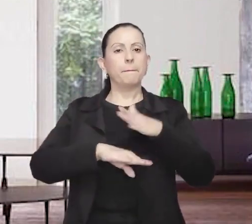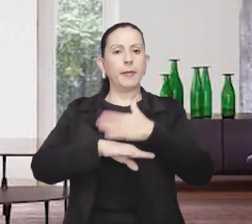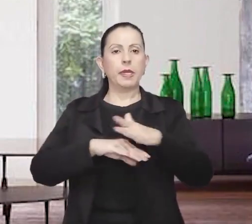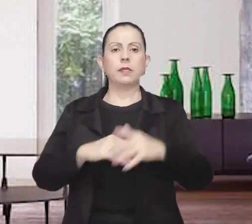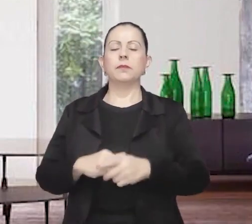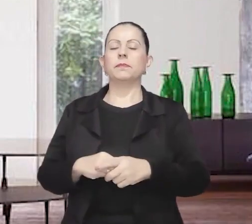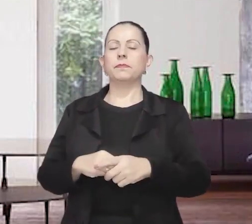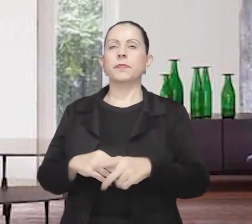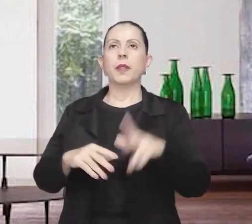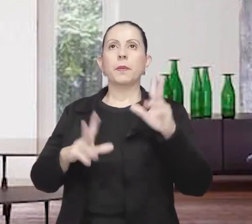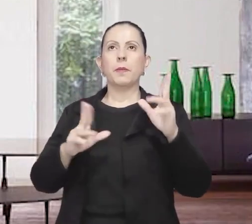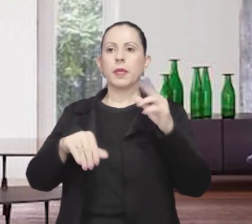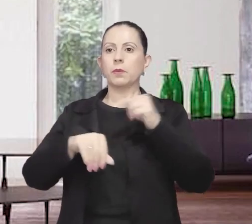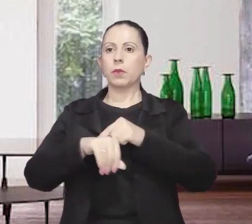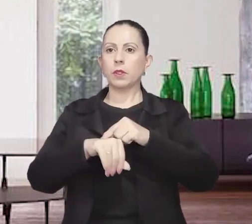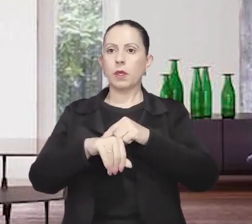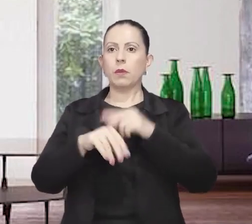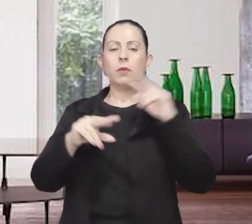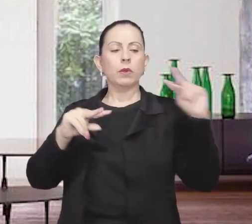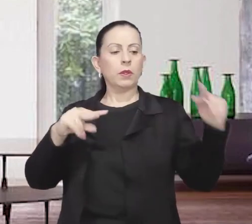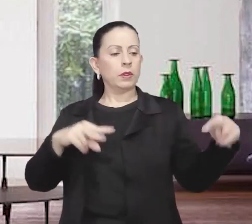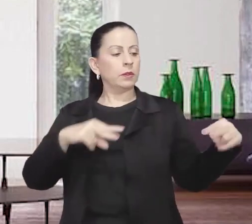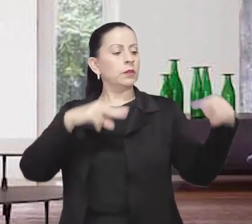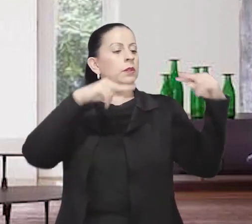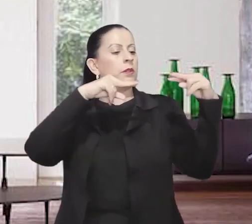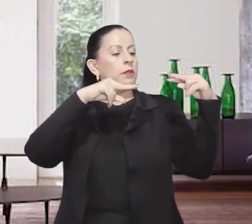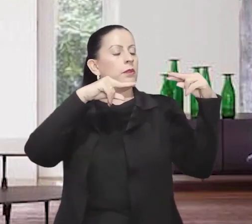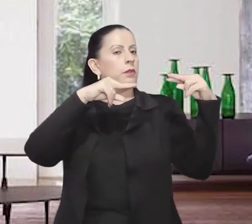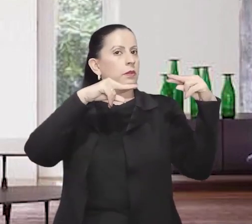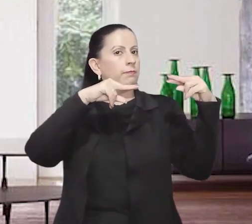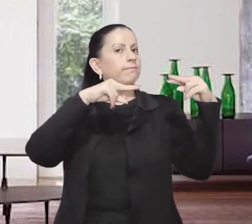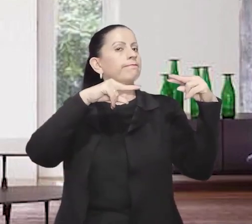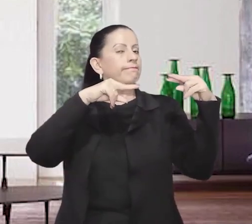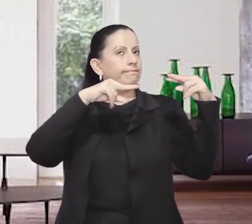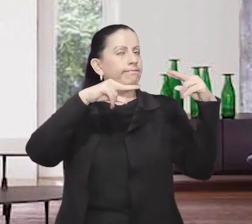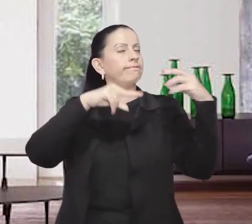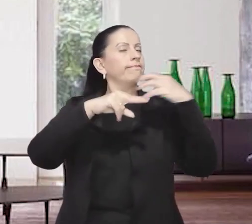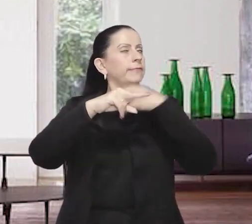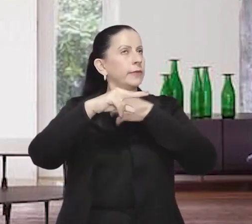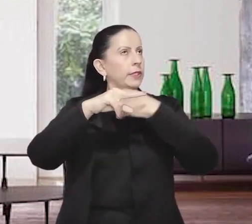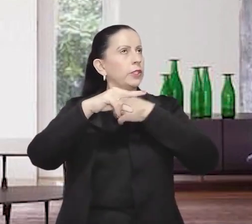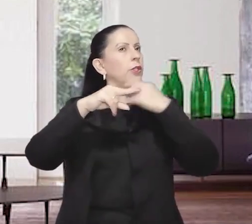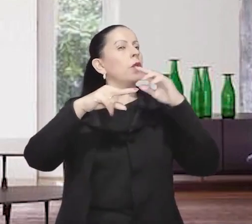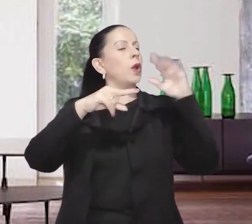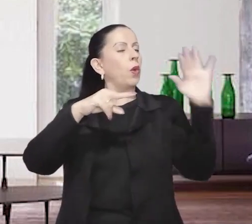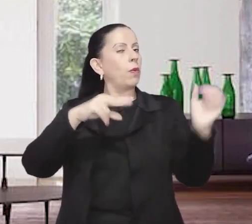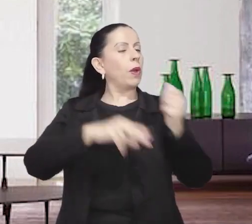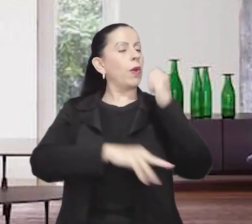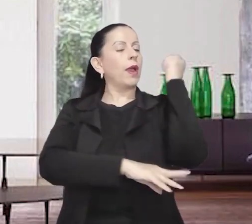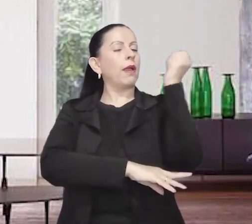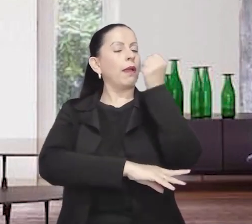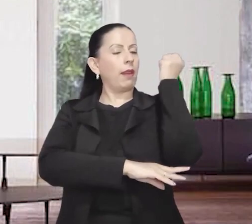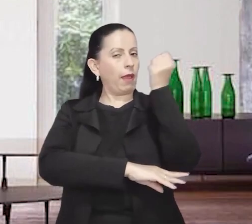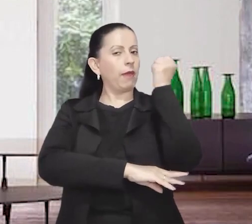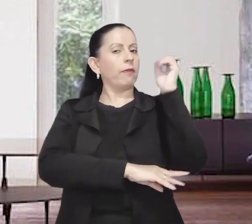Simultaneamente, um olha para o outro, pressentindo que algo de muito grave está a acontecer. Olham para